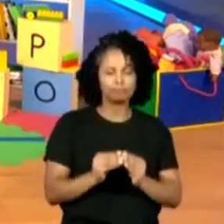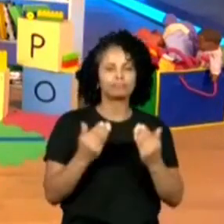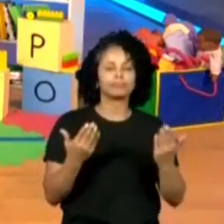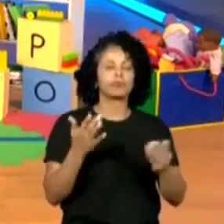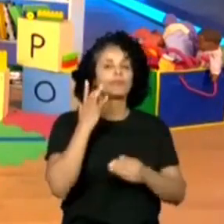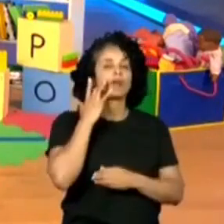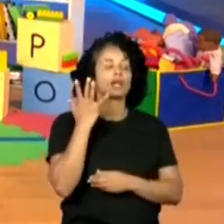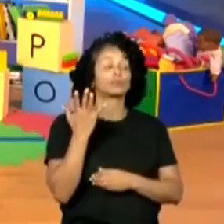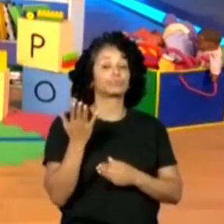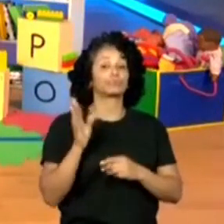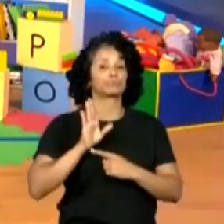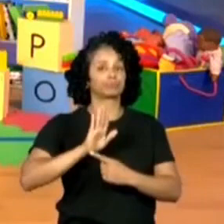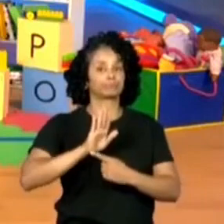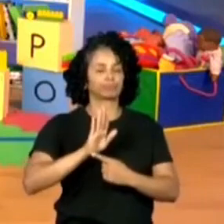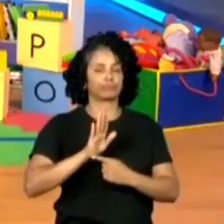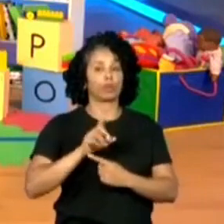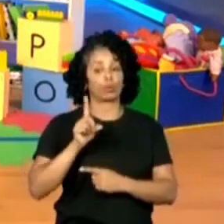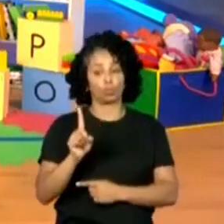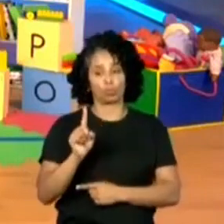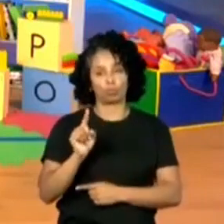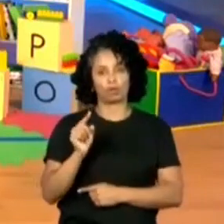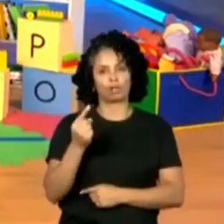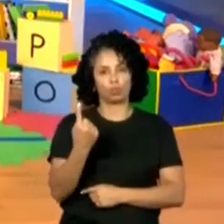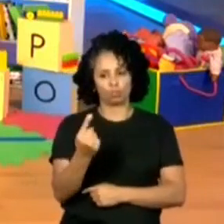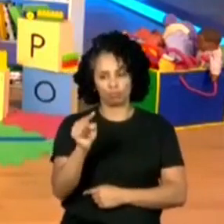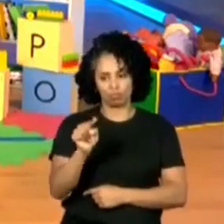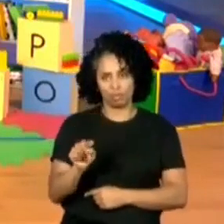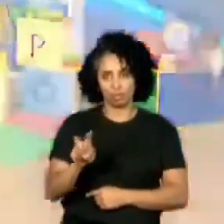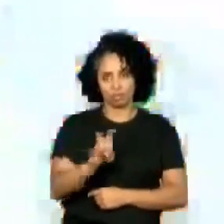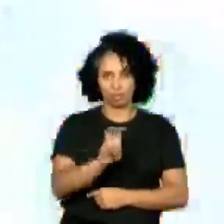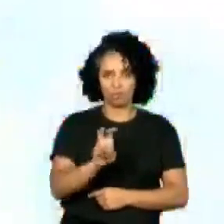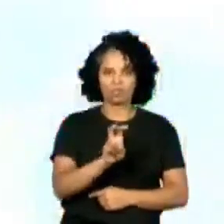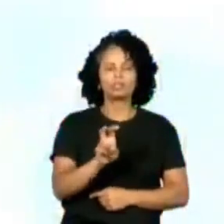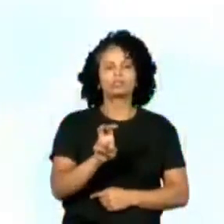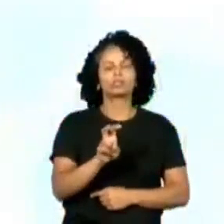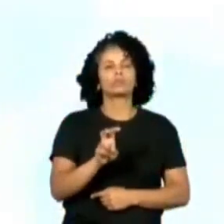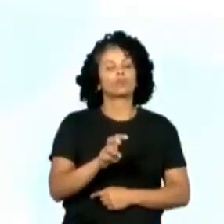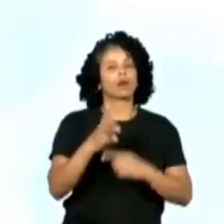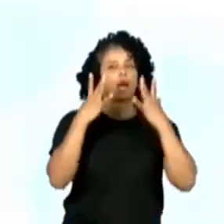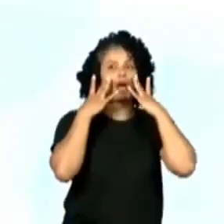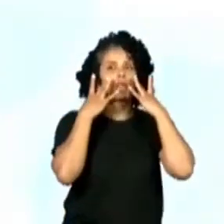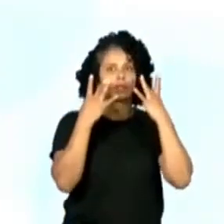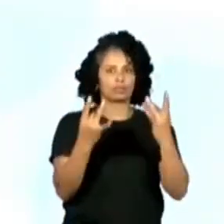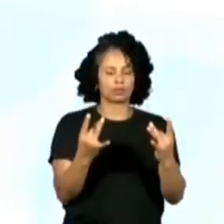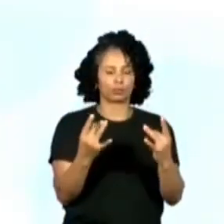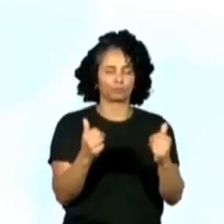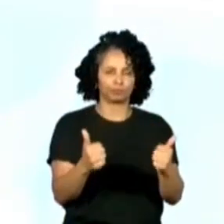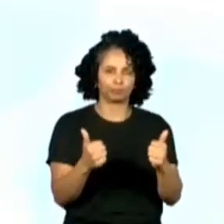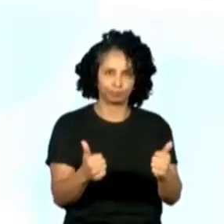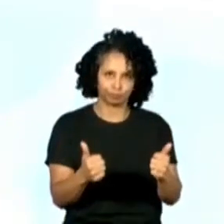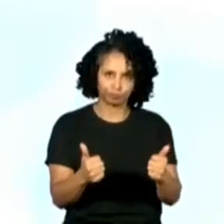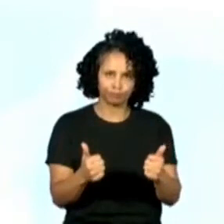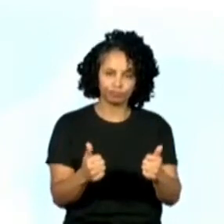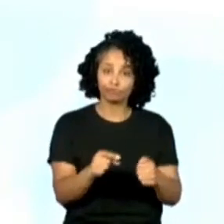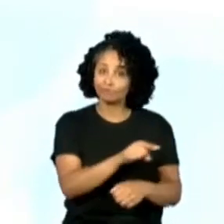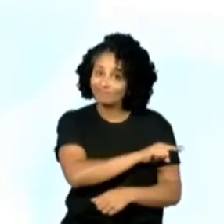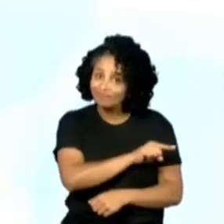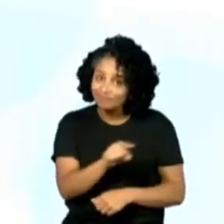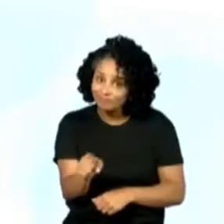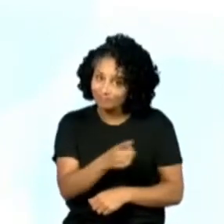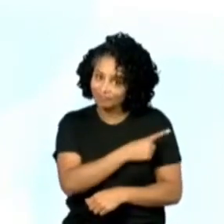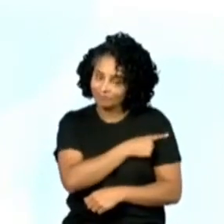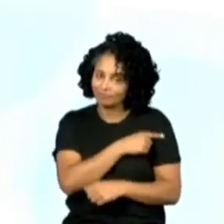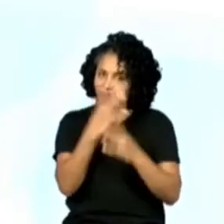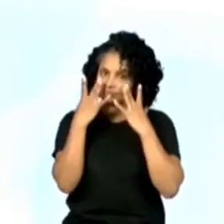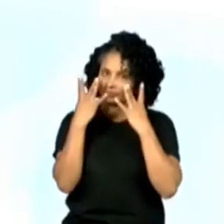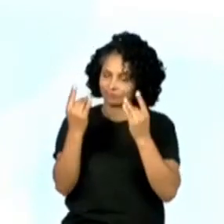partir da 1h55, já fica ligadinho aqui na gente. Isso. É isso. Pessoal do primeiro ano. Isso, já fica ligadinho